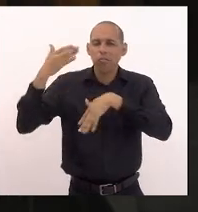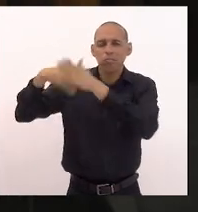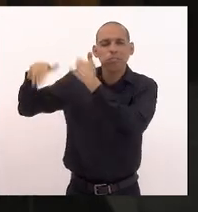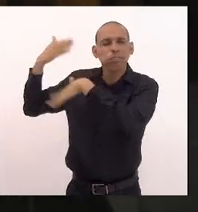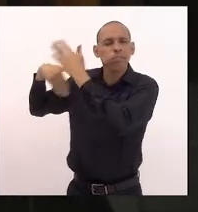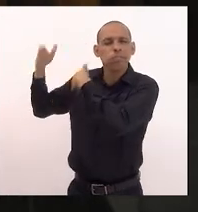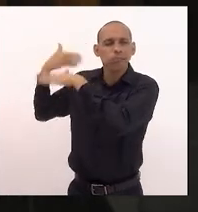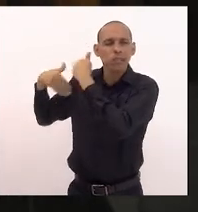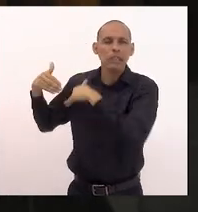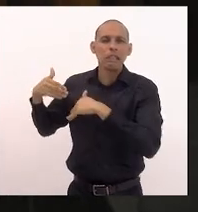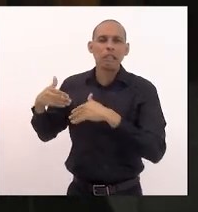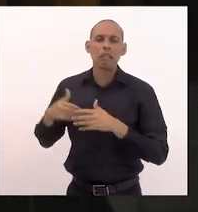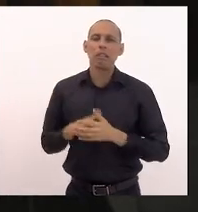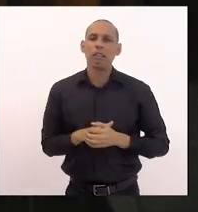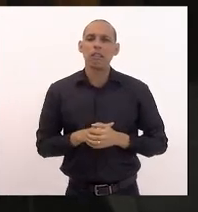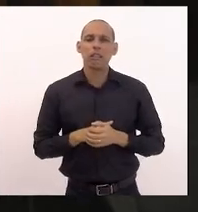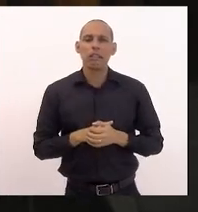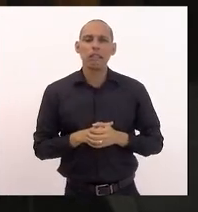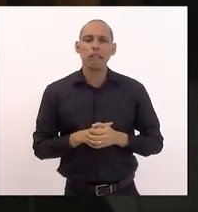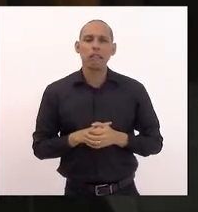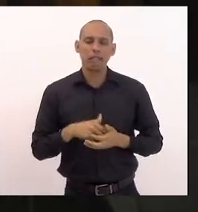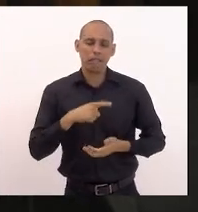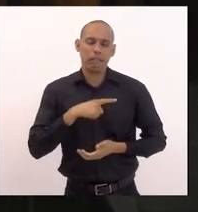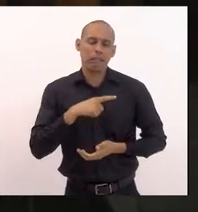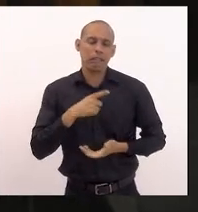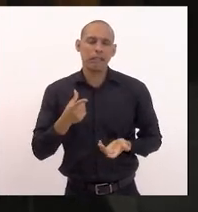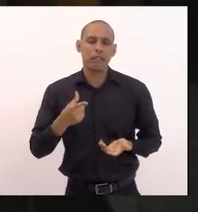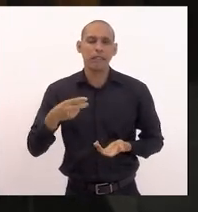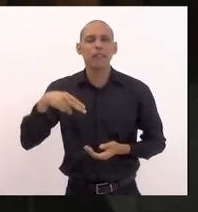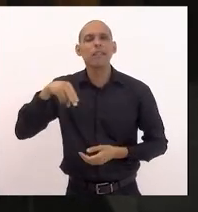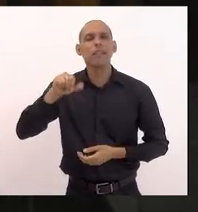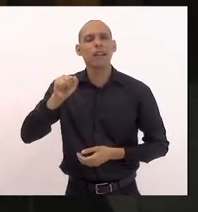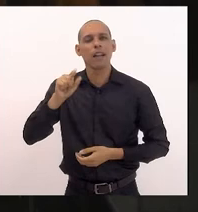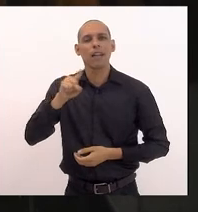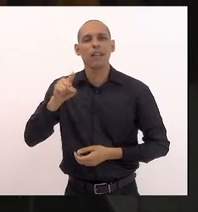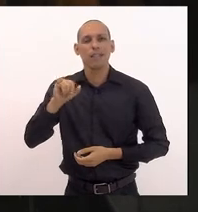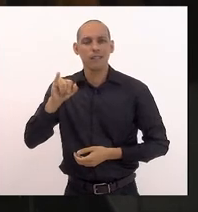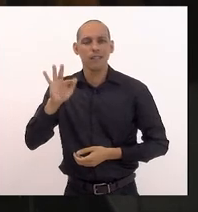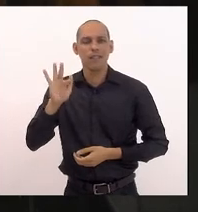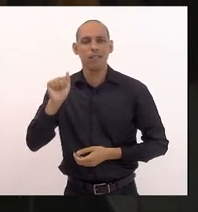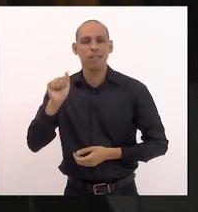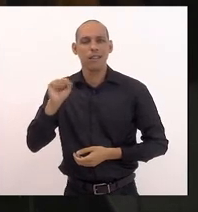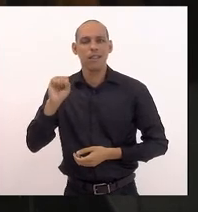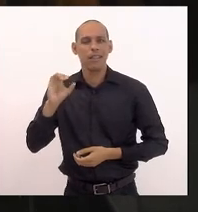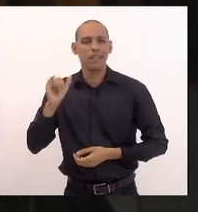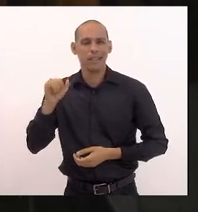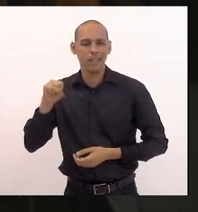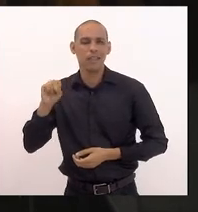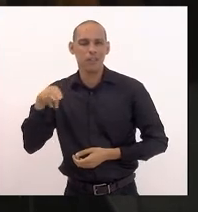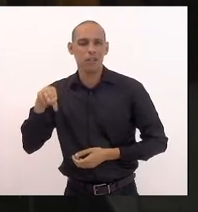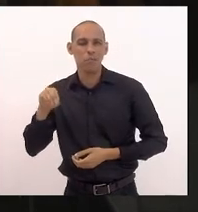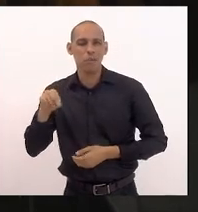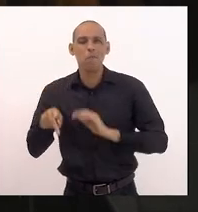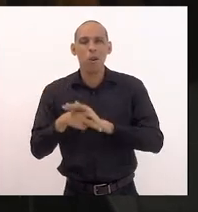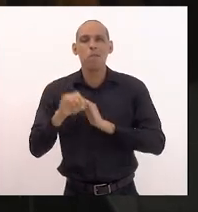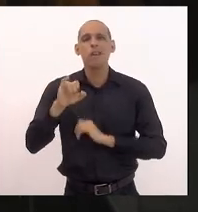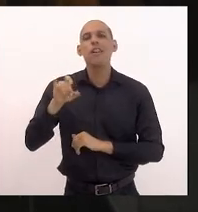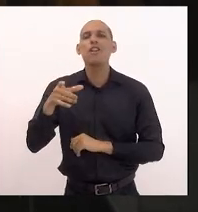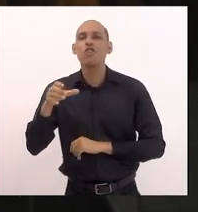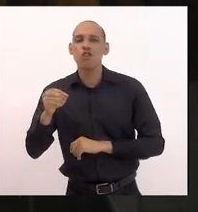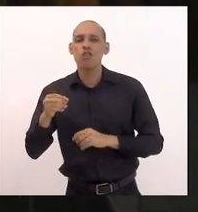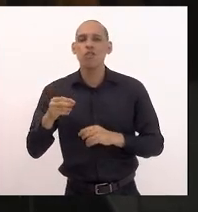na face da terra o nazifascismo com o famoso eixo da segunda guerra